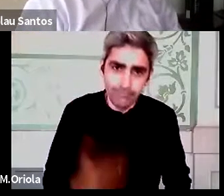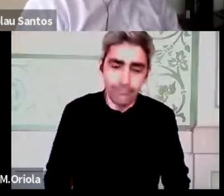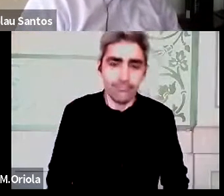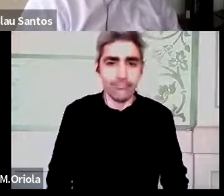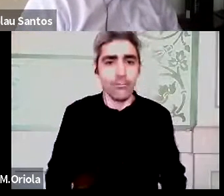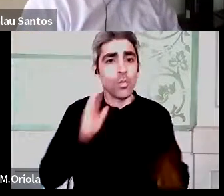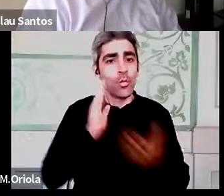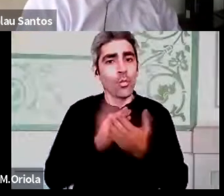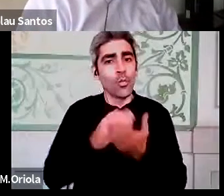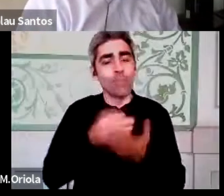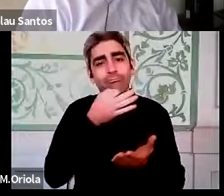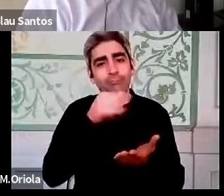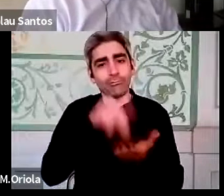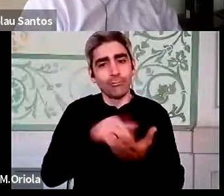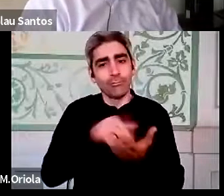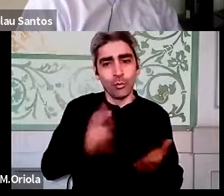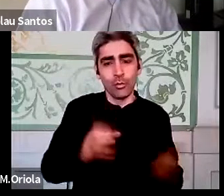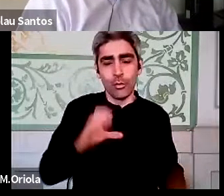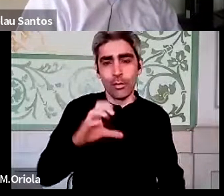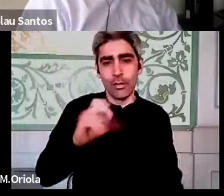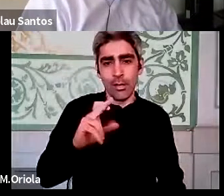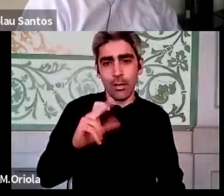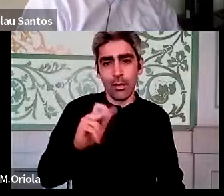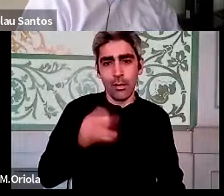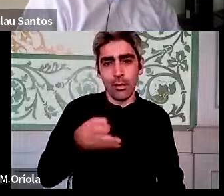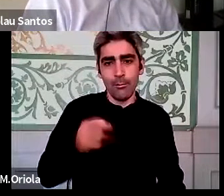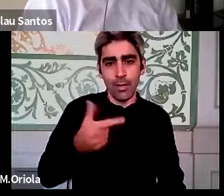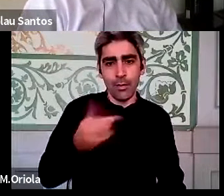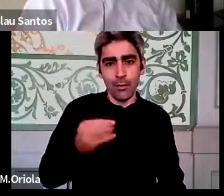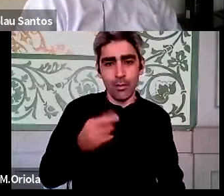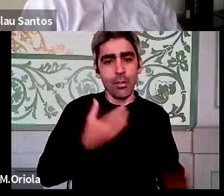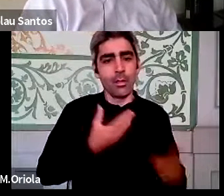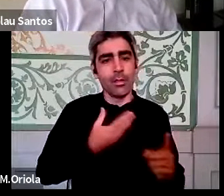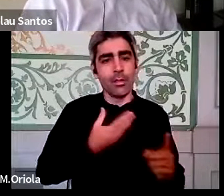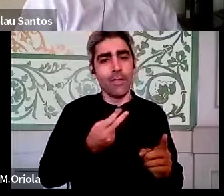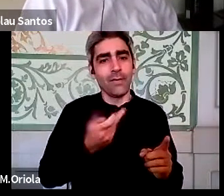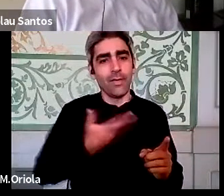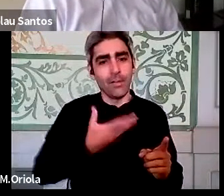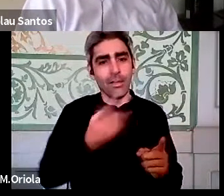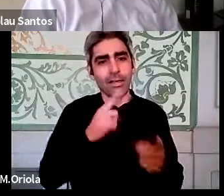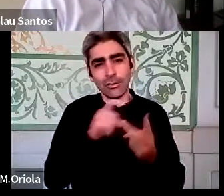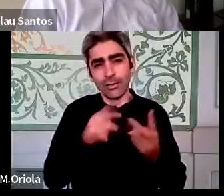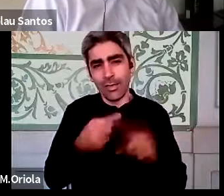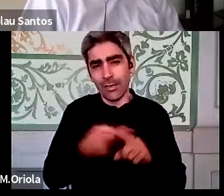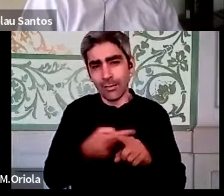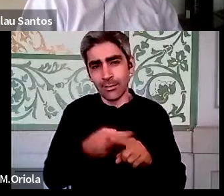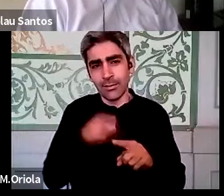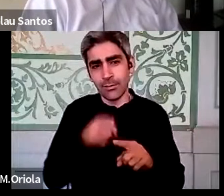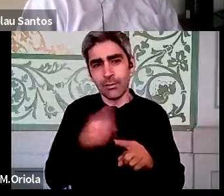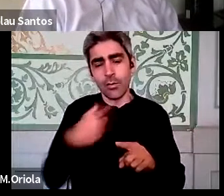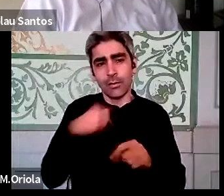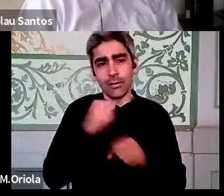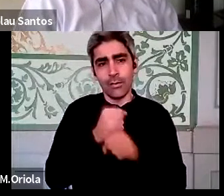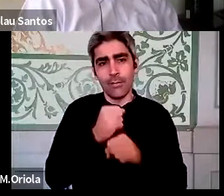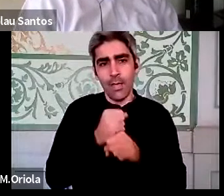intervenção é para o Dr. Carapete, com, David levantou aqui algumas questões interessantes também, que é o facto de trabalharmos em